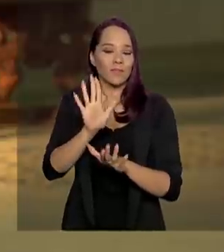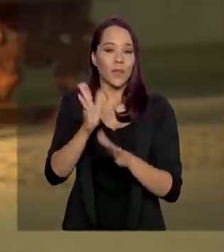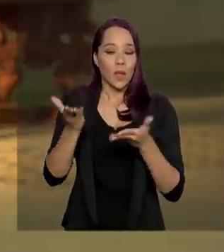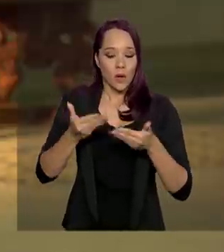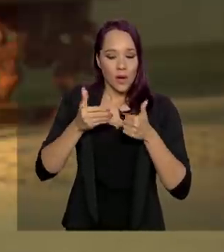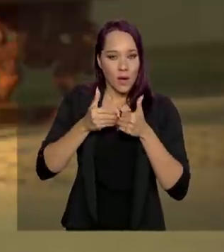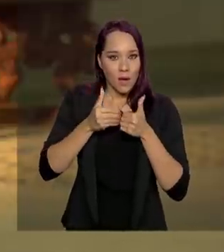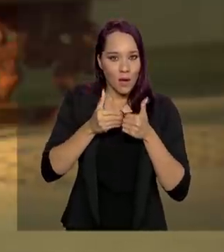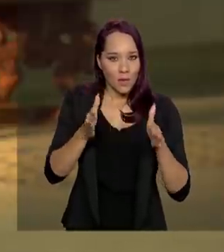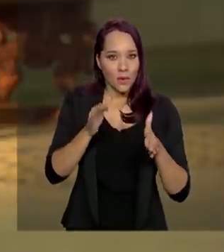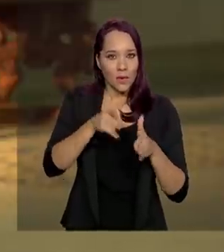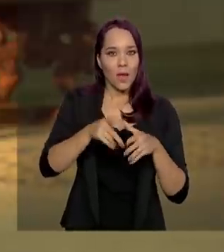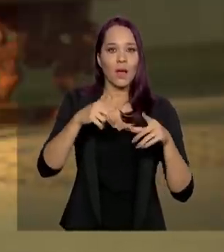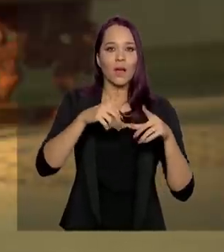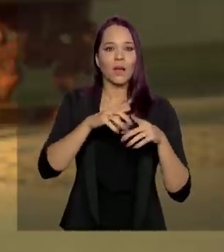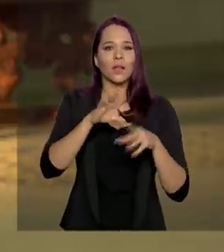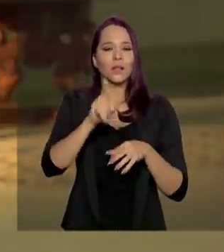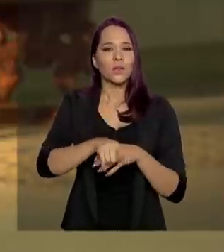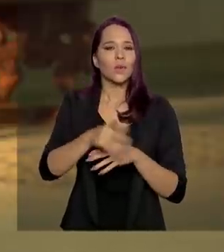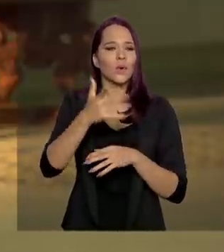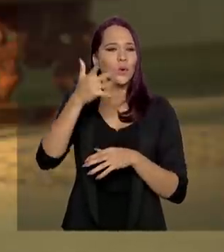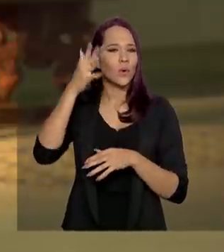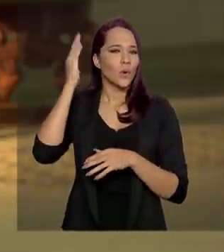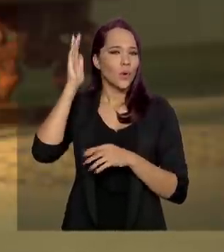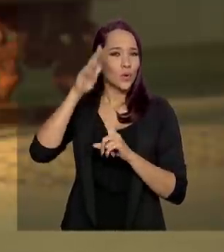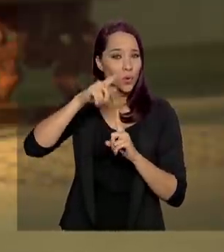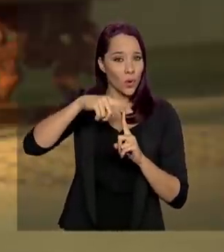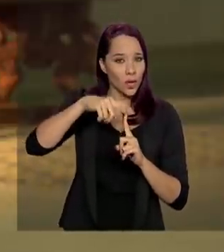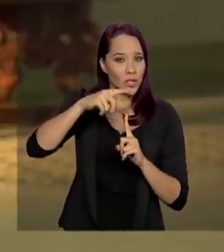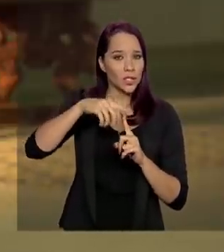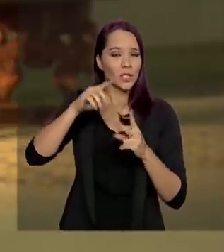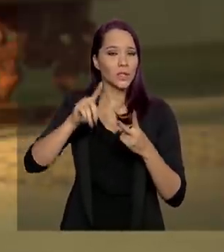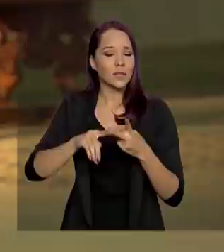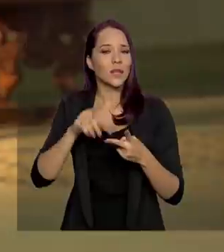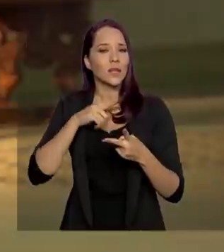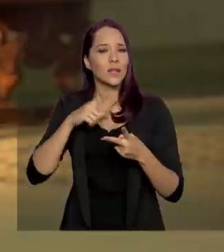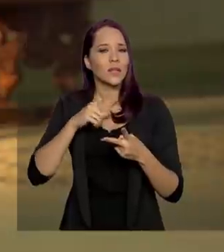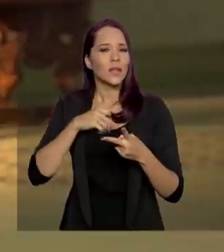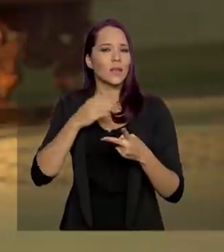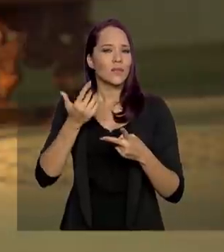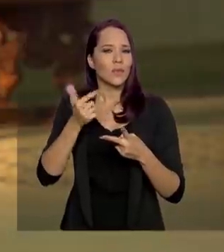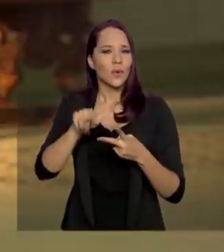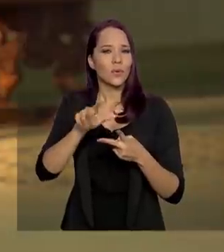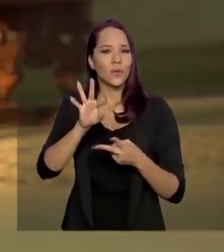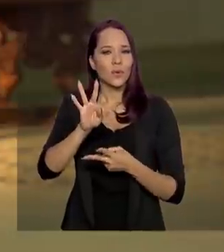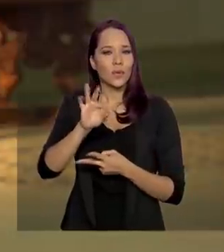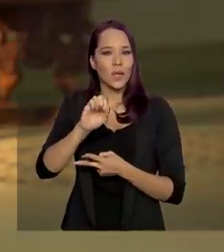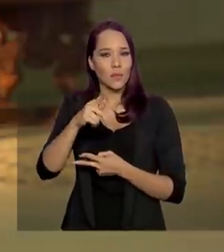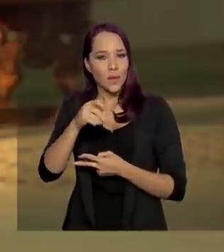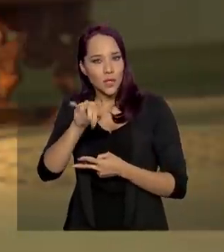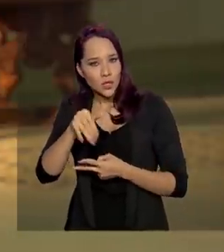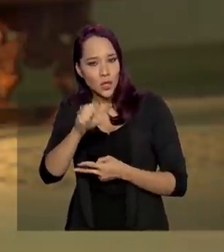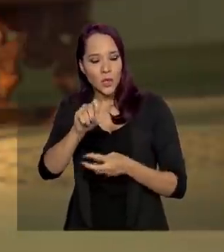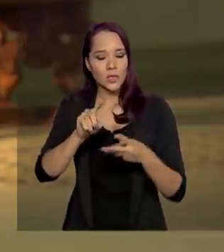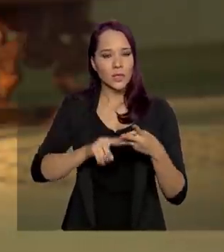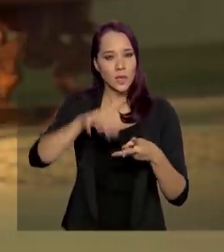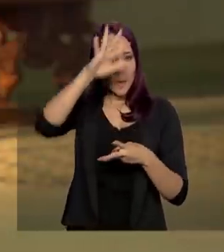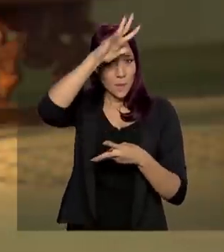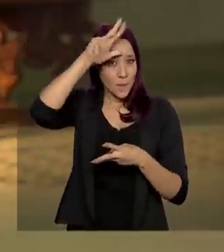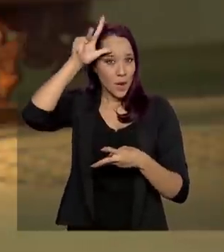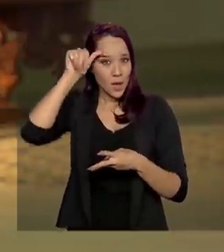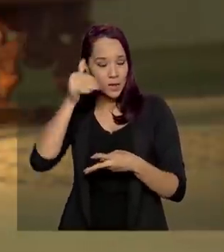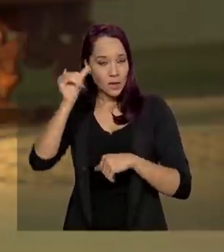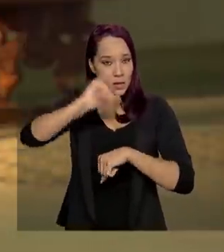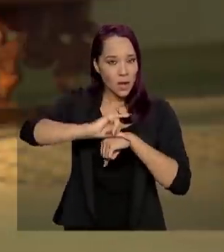agora a abertura no distrito Guamato-Cantins, que é a sede no Pará. Tivemos no Tapajós, no distrito Manaus. Porque o